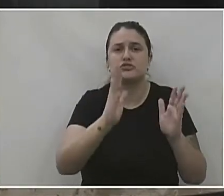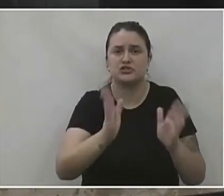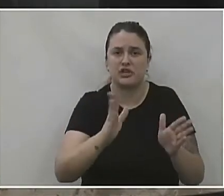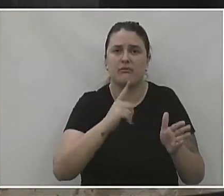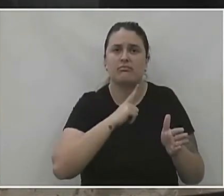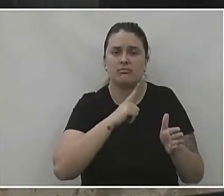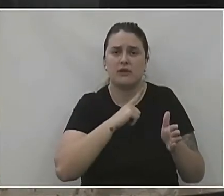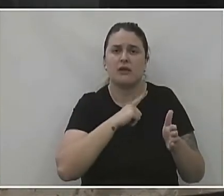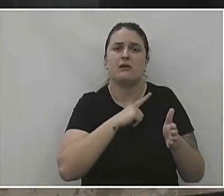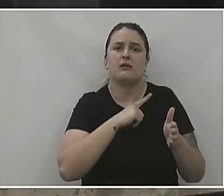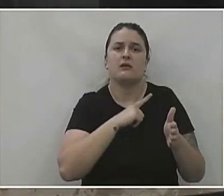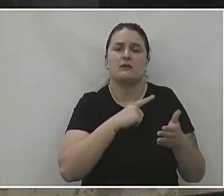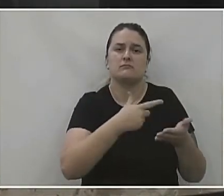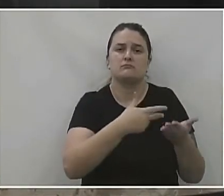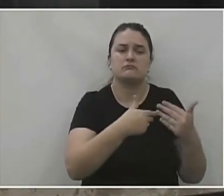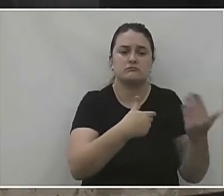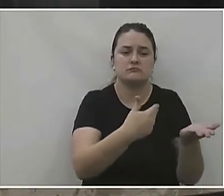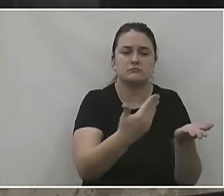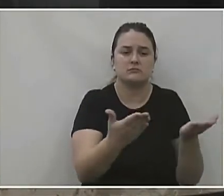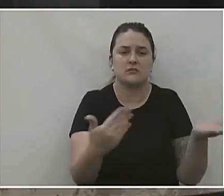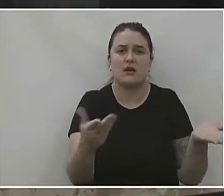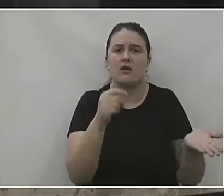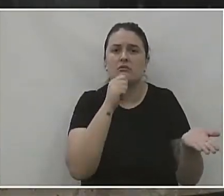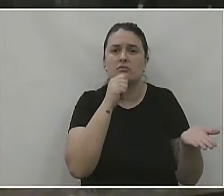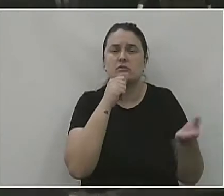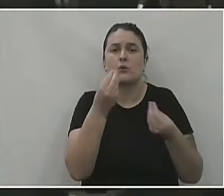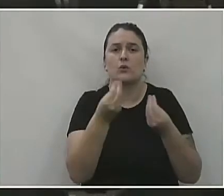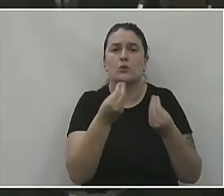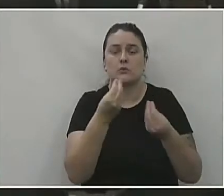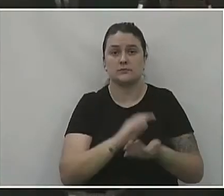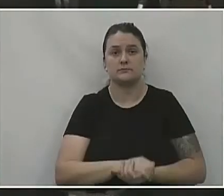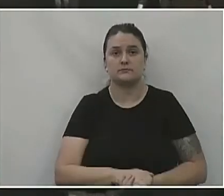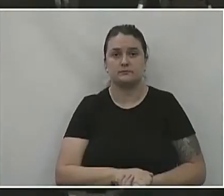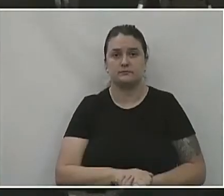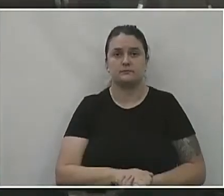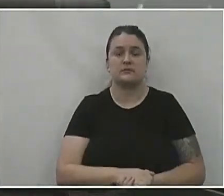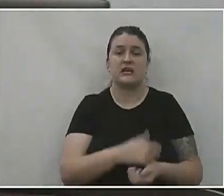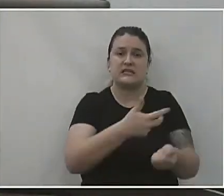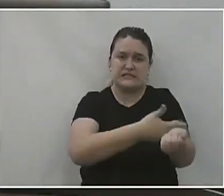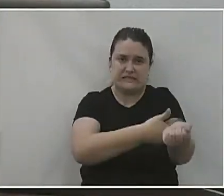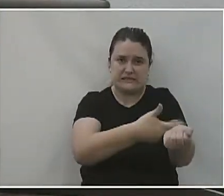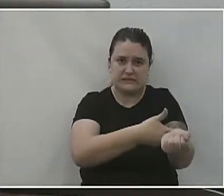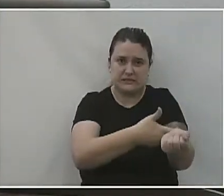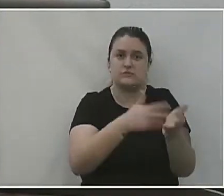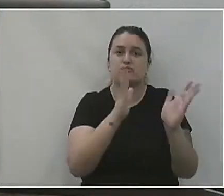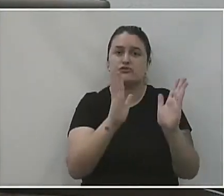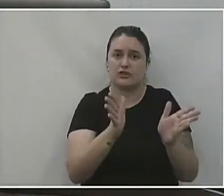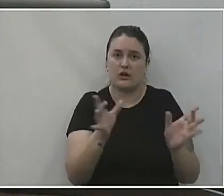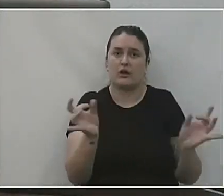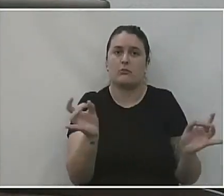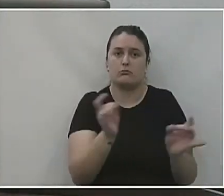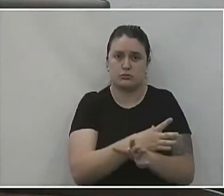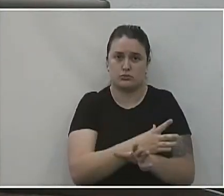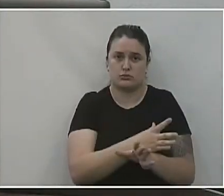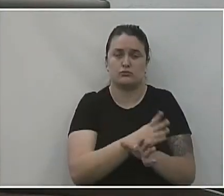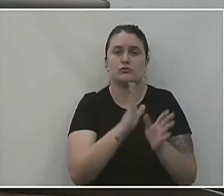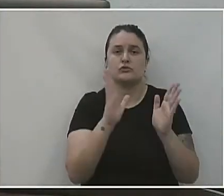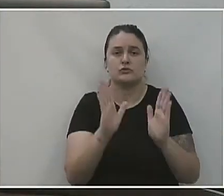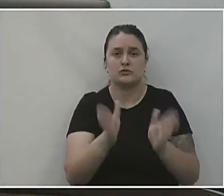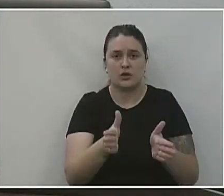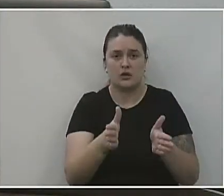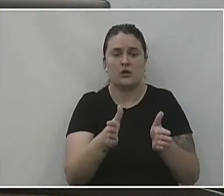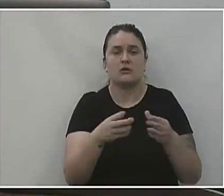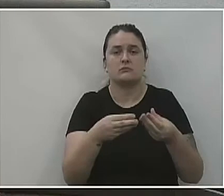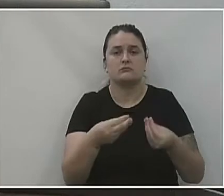essa licitação ou está em andamento ainda? A licitação de exames já foi concluída, já está dentro